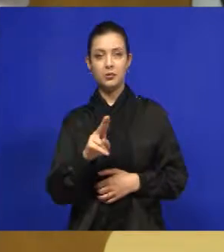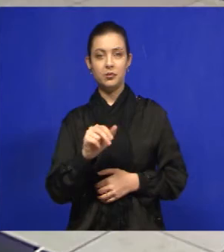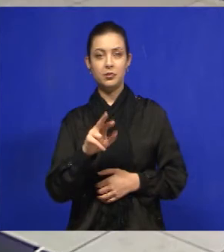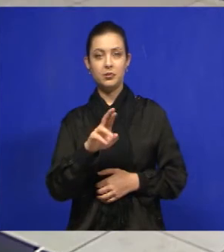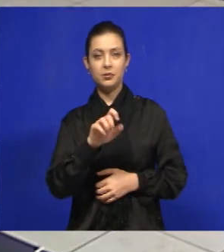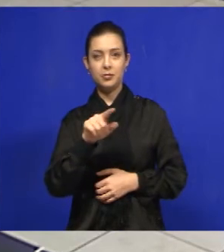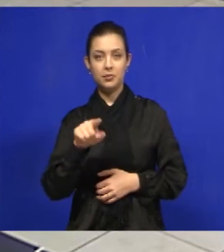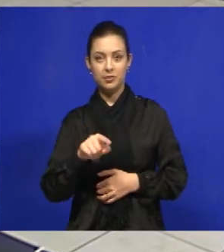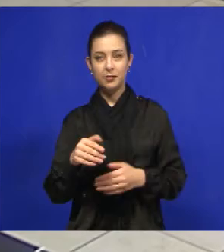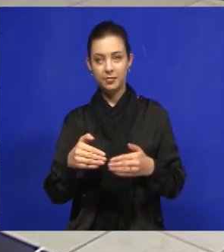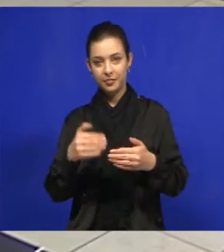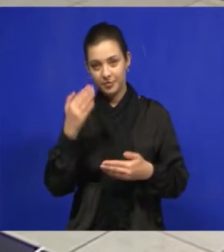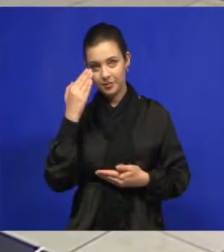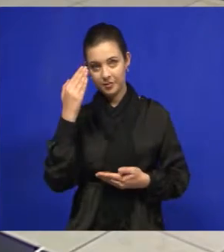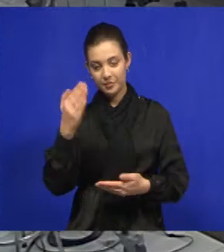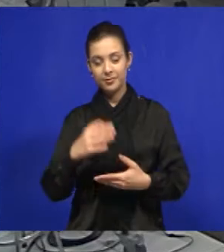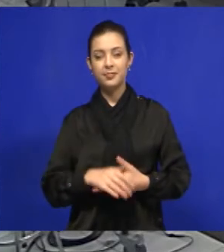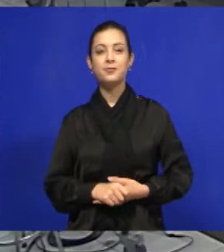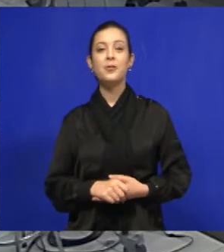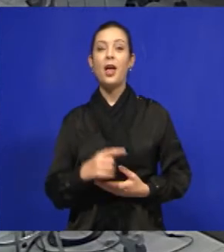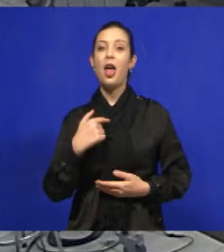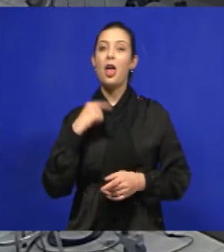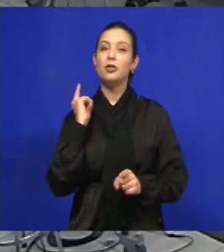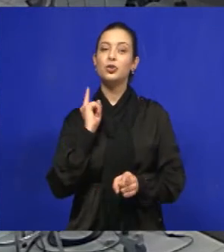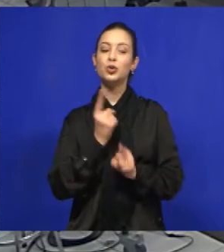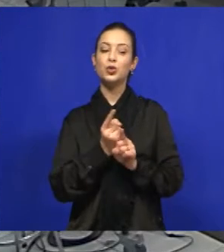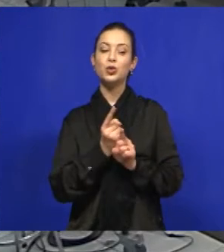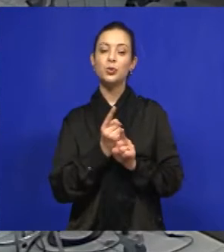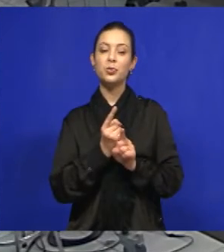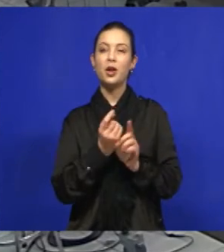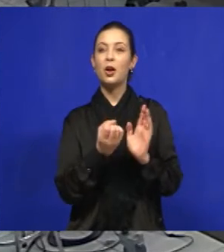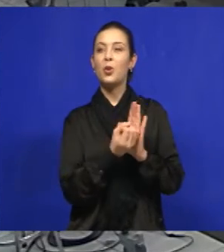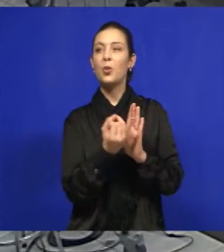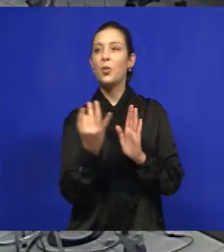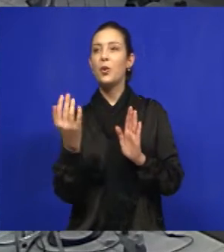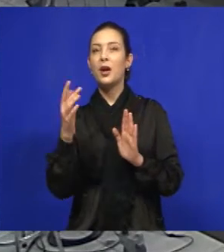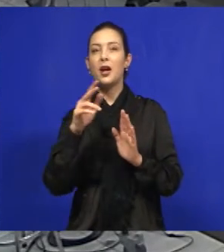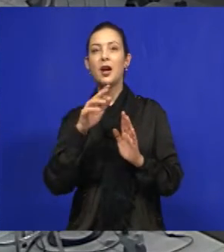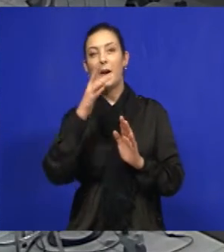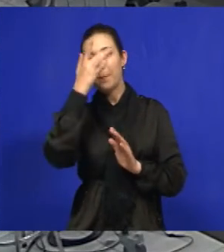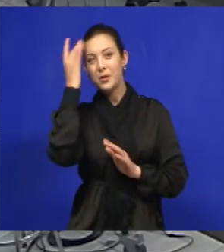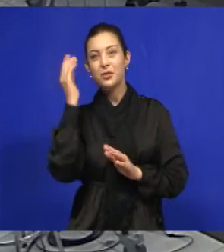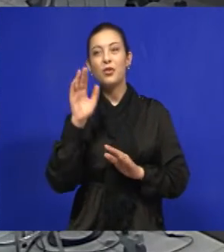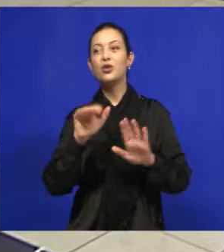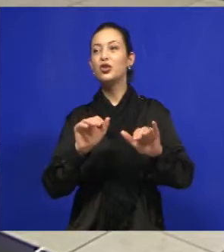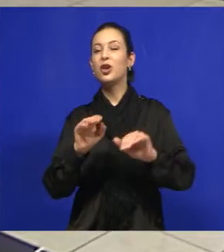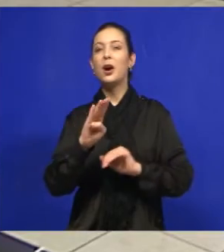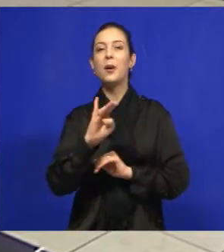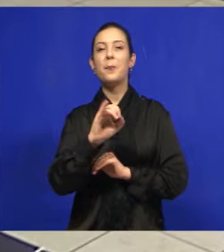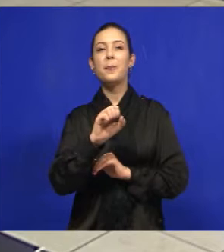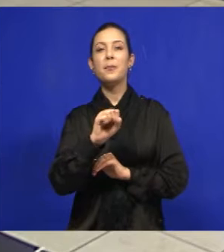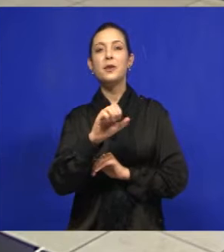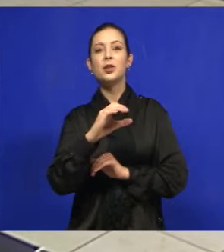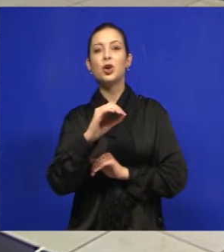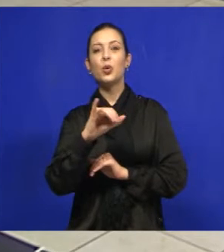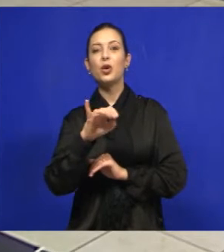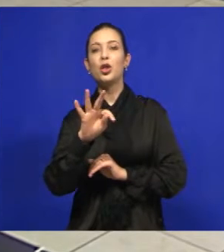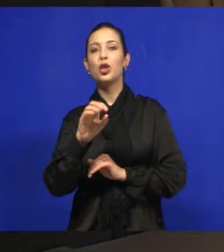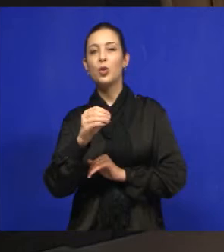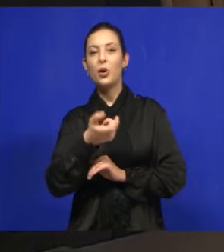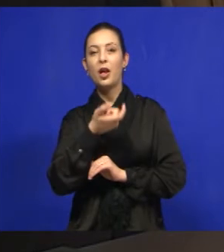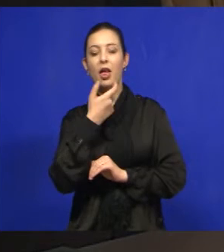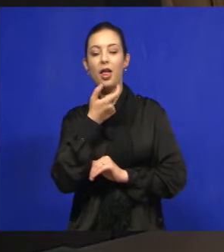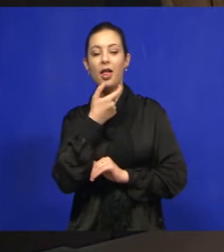Abner, obrigado pelo espaço. E ali que eu descobri também que muitas pessoas chamam de biscoito, biscoito, e na verdade não é